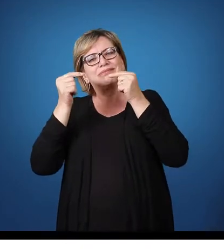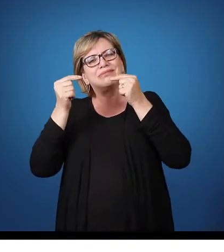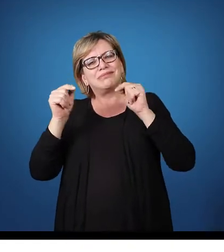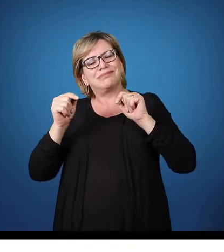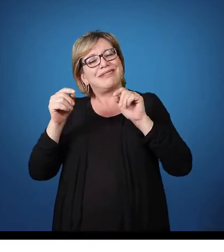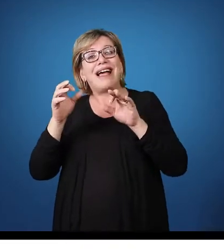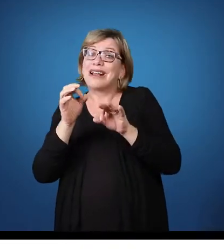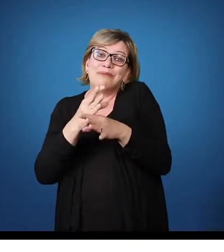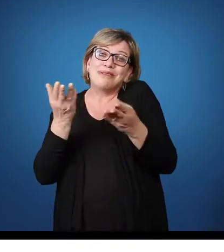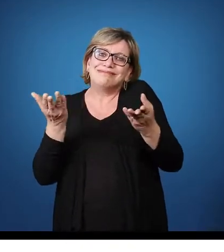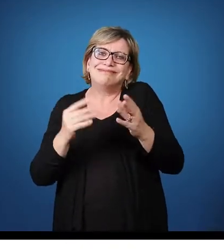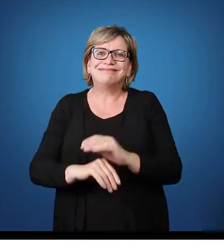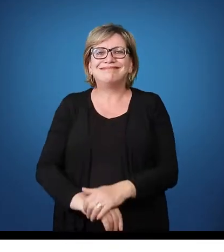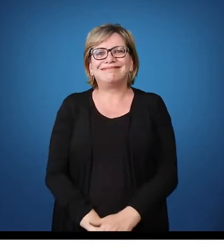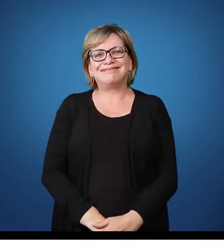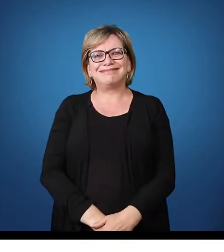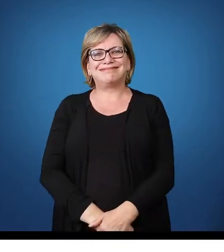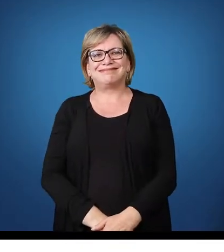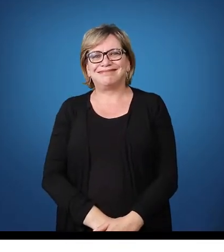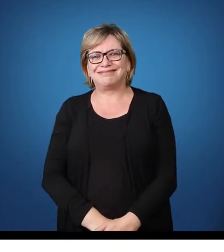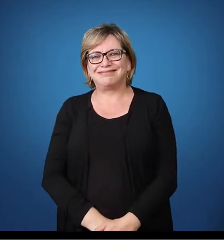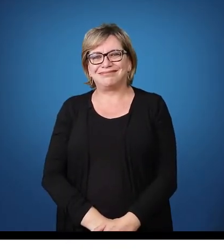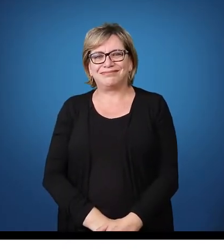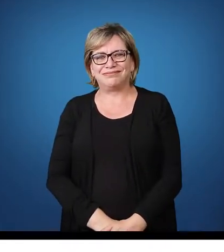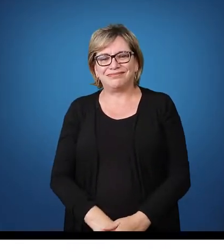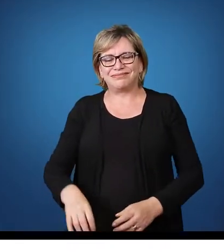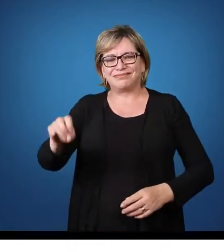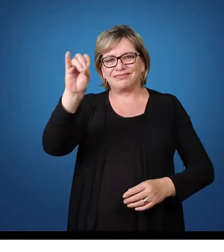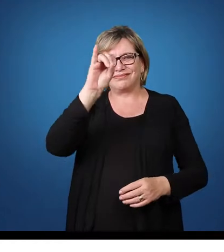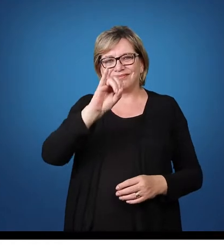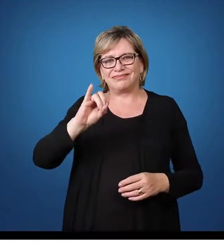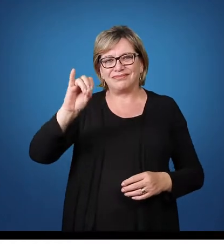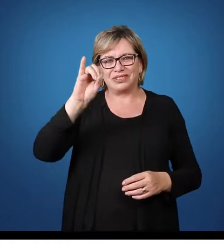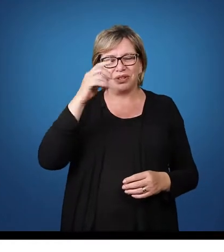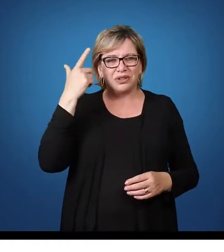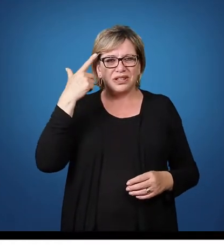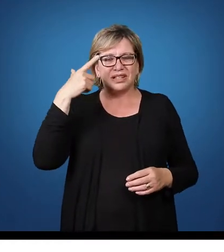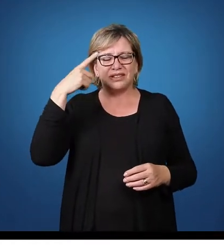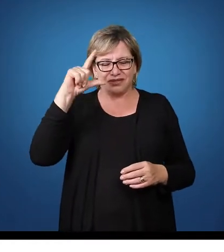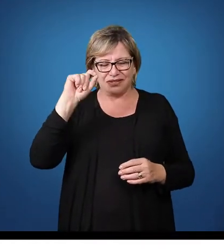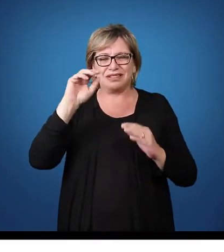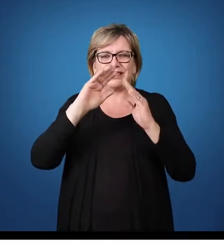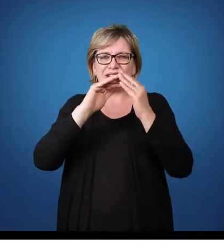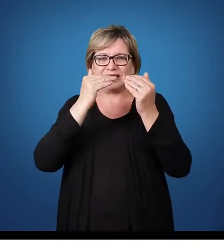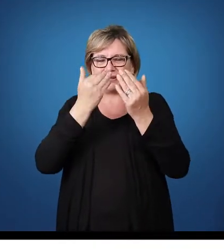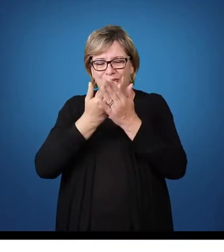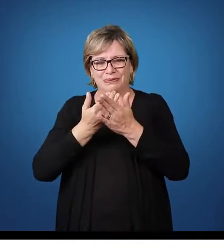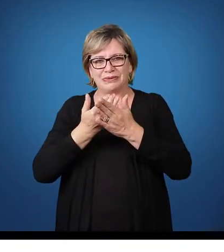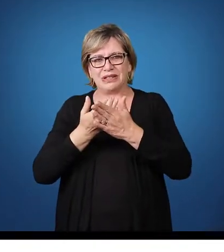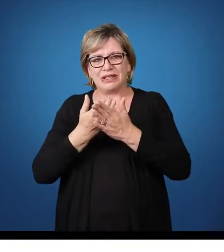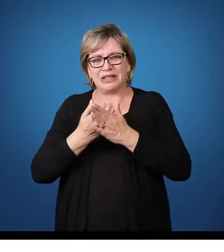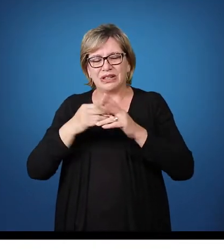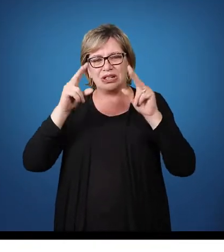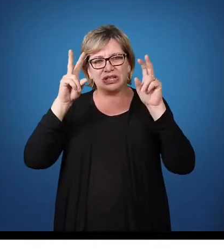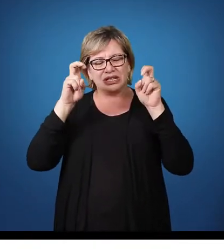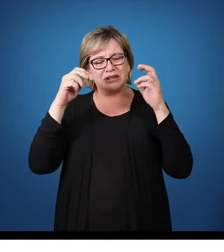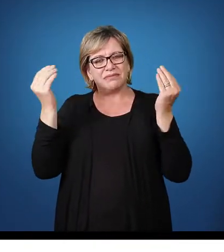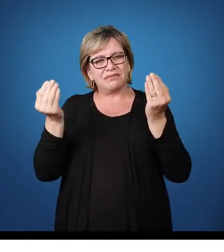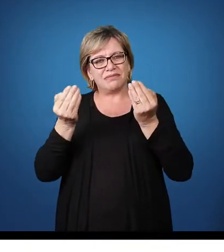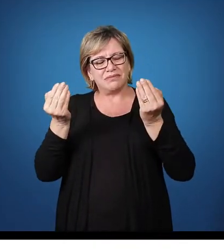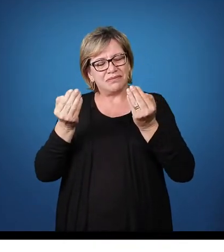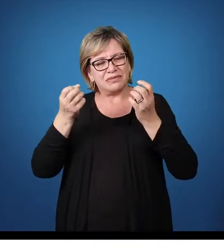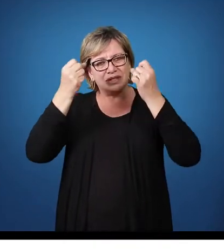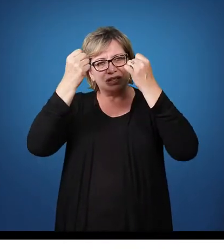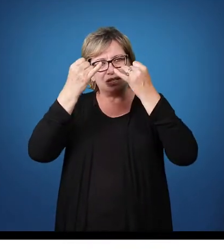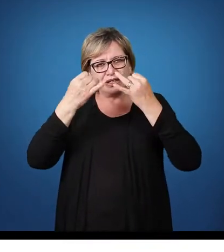Acabou. Olá, estamos novamente na Escola Municipal Mercedes Braga e o tema da aula de hoje